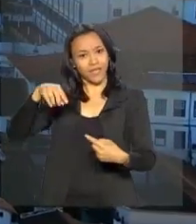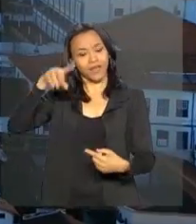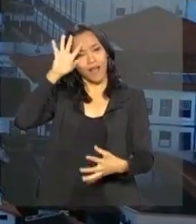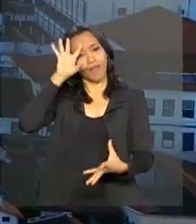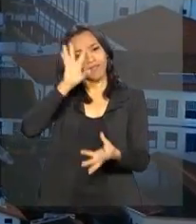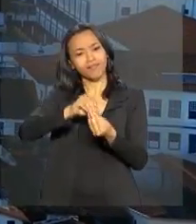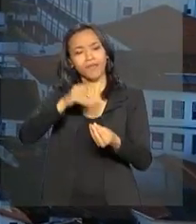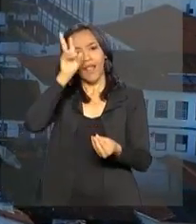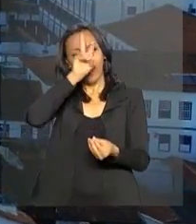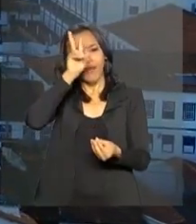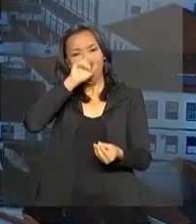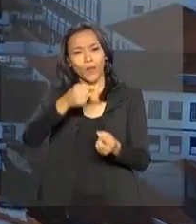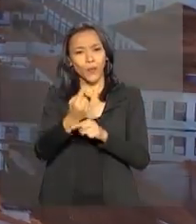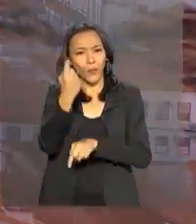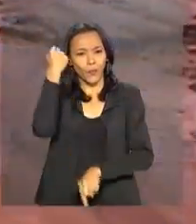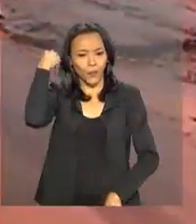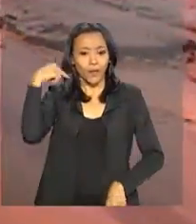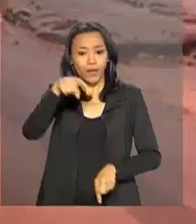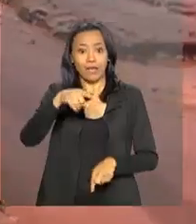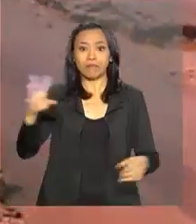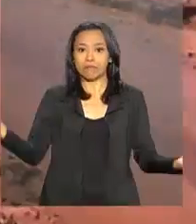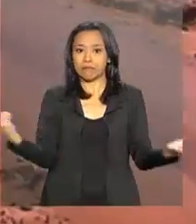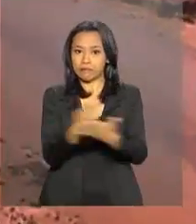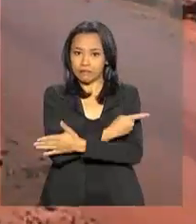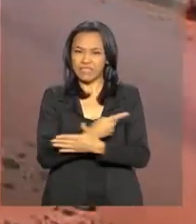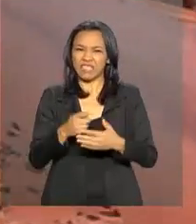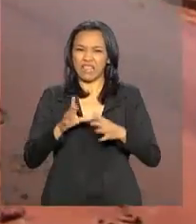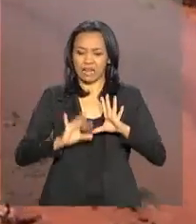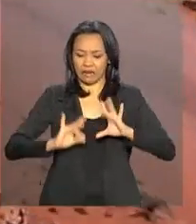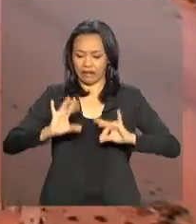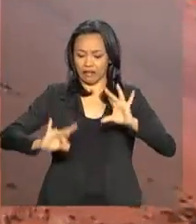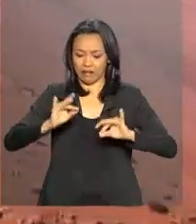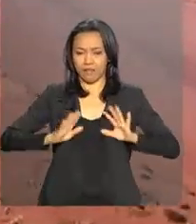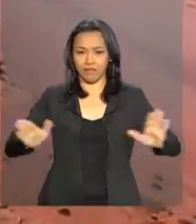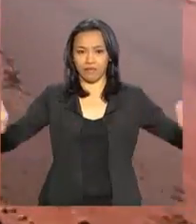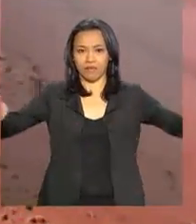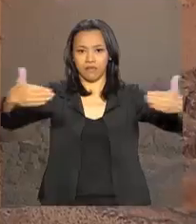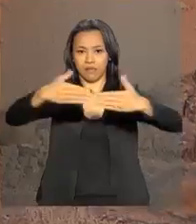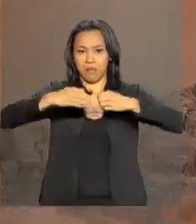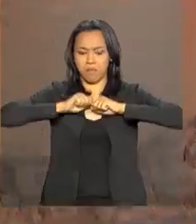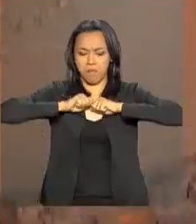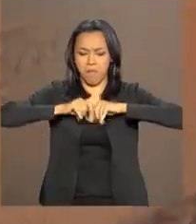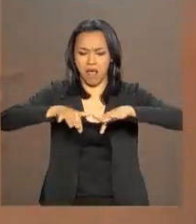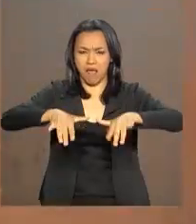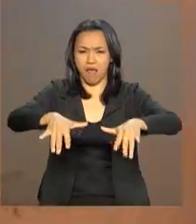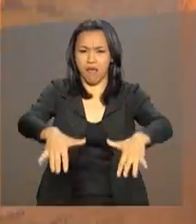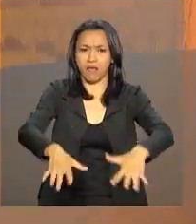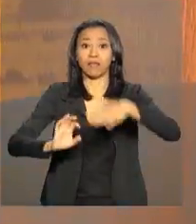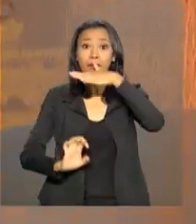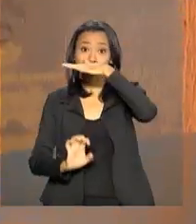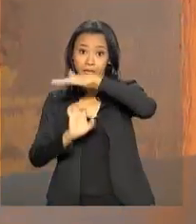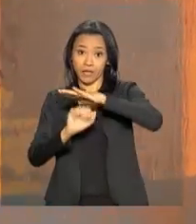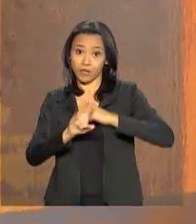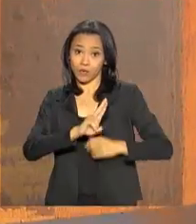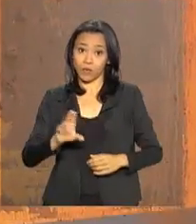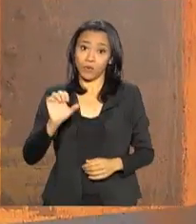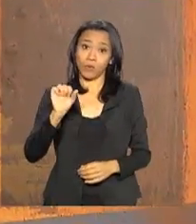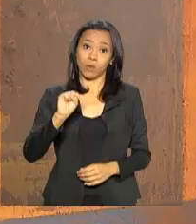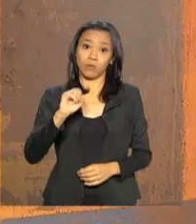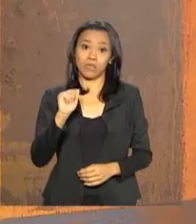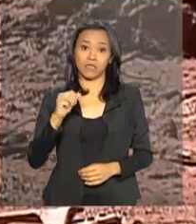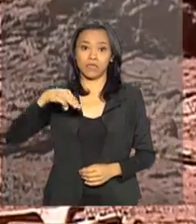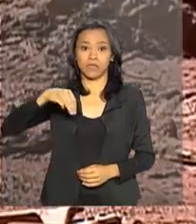urbana fica distante da área atingida pela lama que vazou da barragem rompida de fundão da mineradora Samarco em novembro de